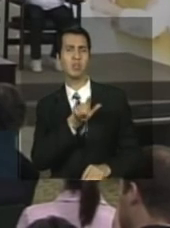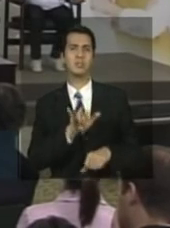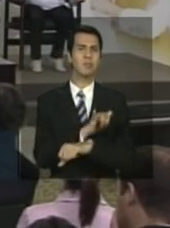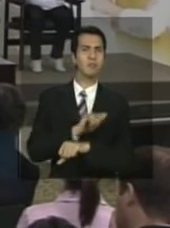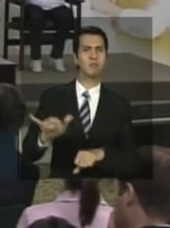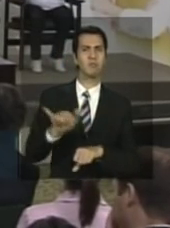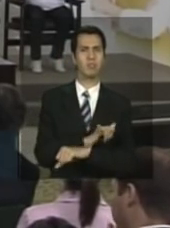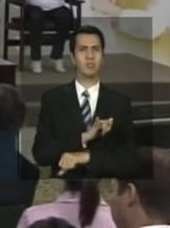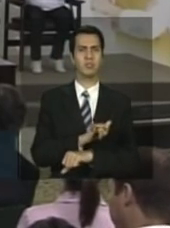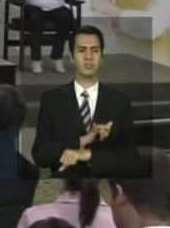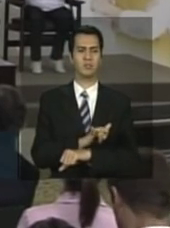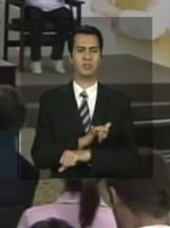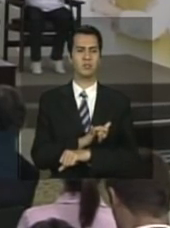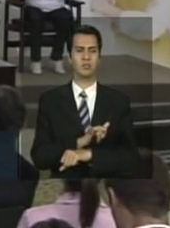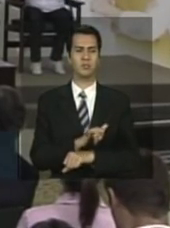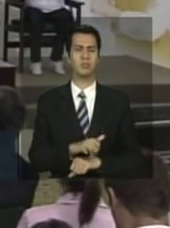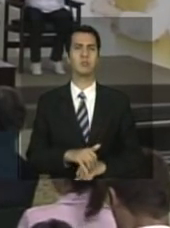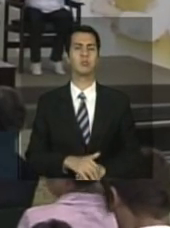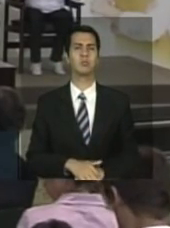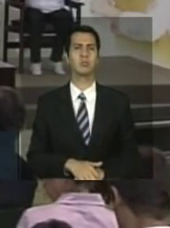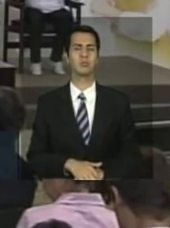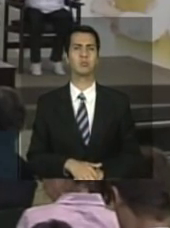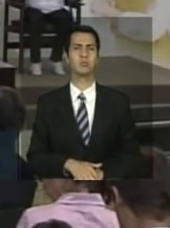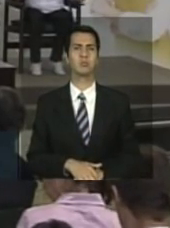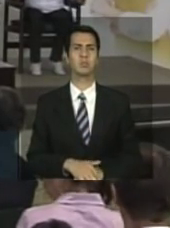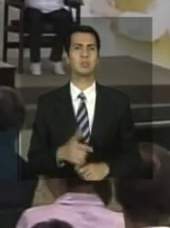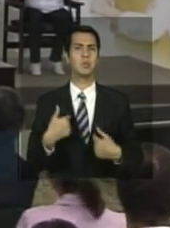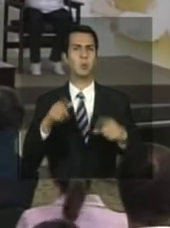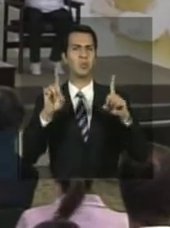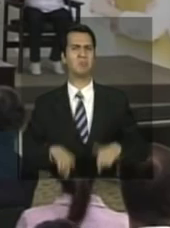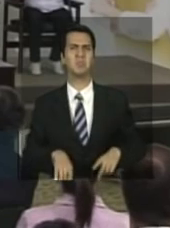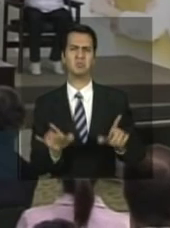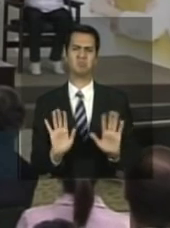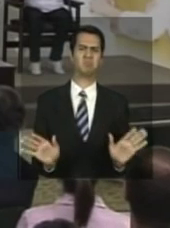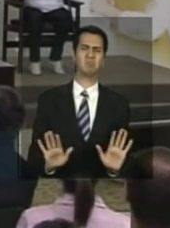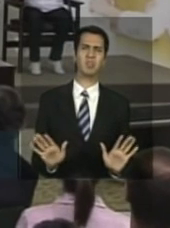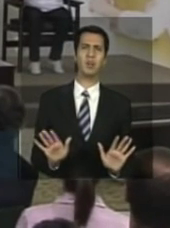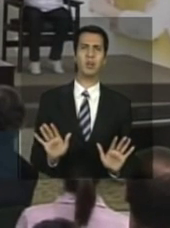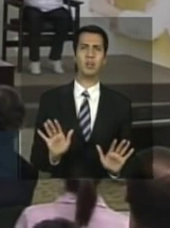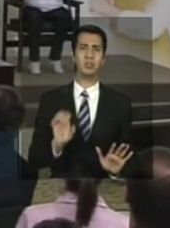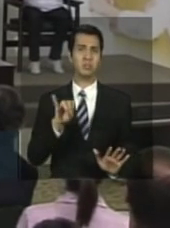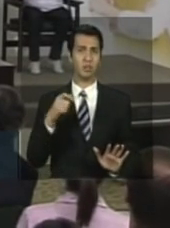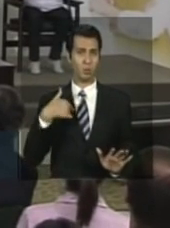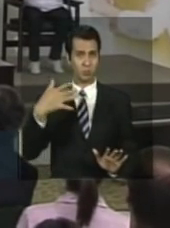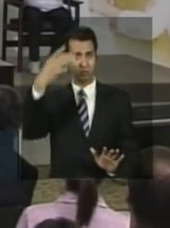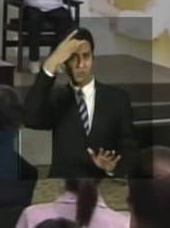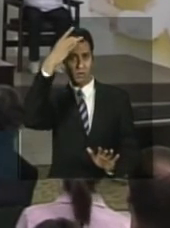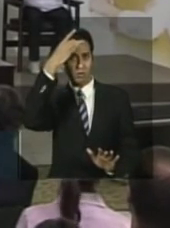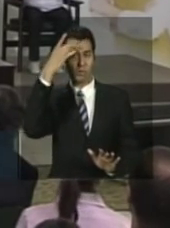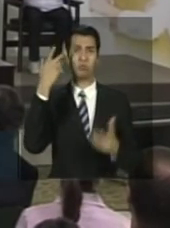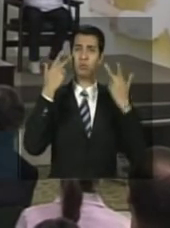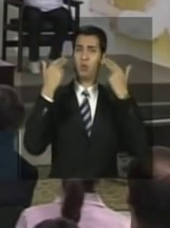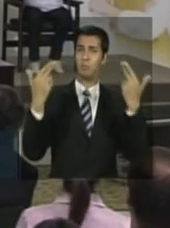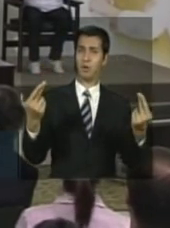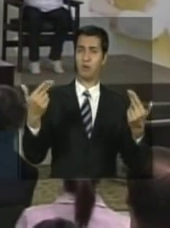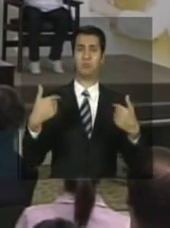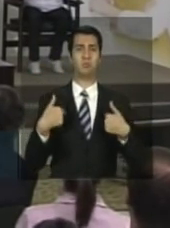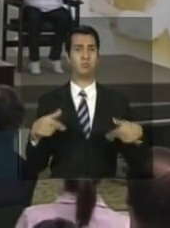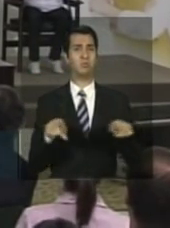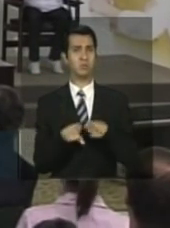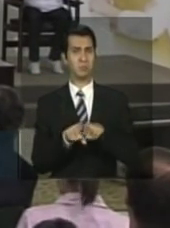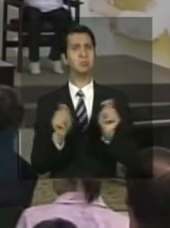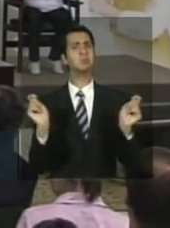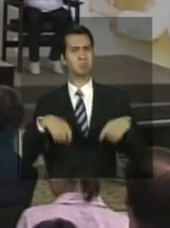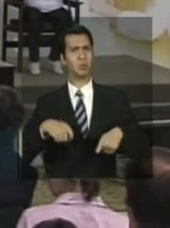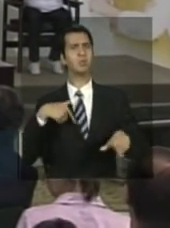estratégia. Eu me embaseava, assim, ah, eu não tenho deficiência. Se eu tenho o crânio, ou mal, se eu sei